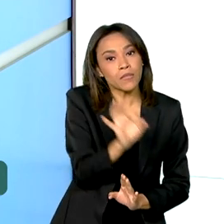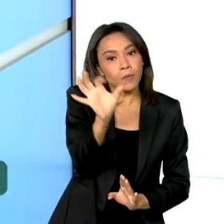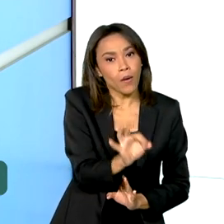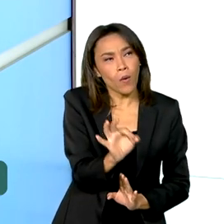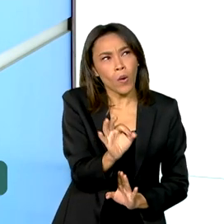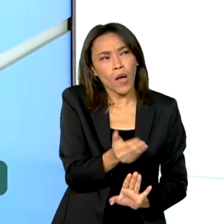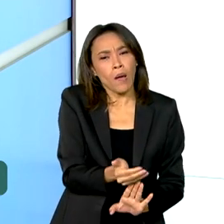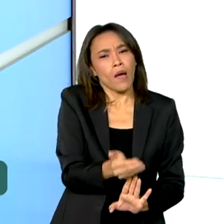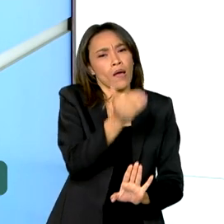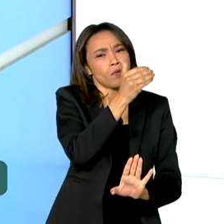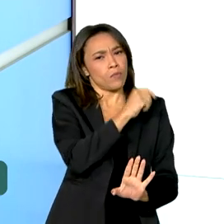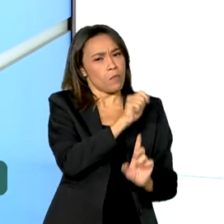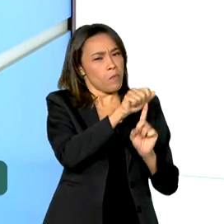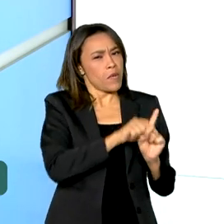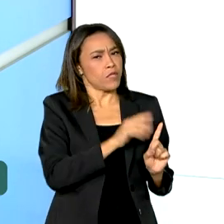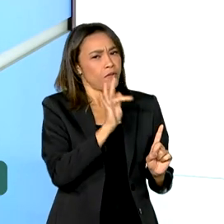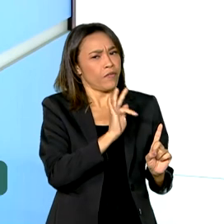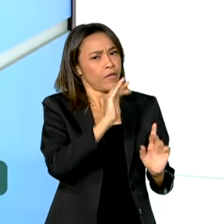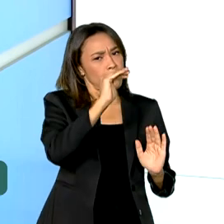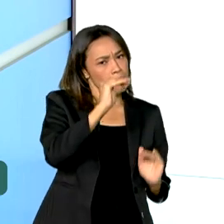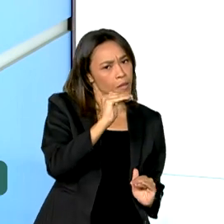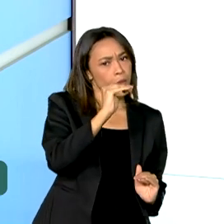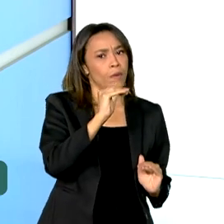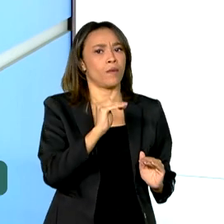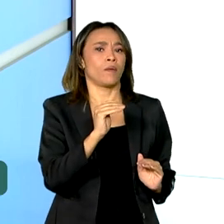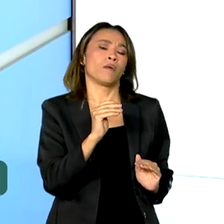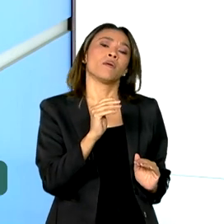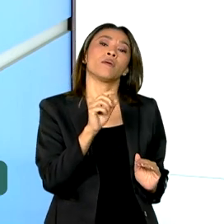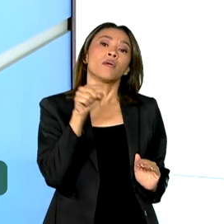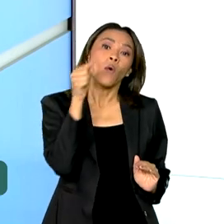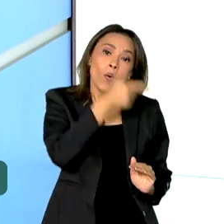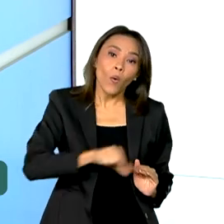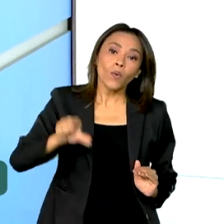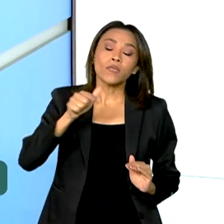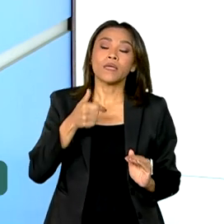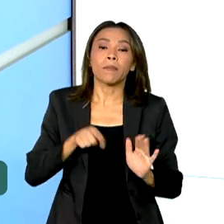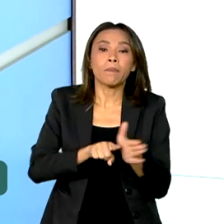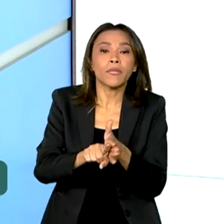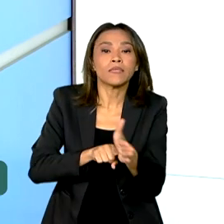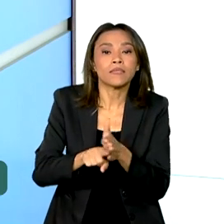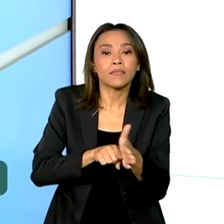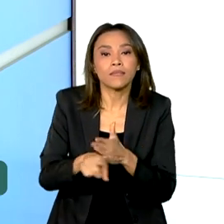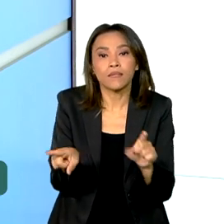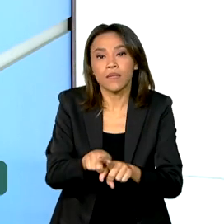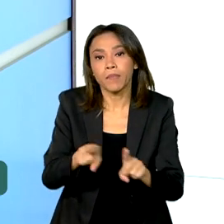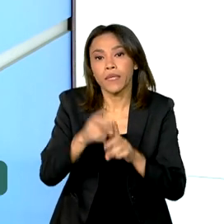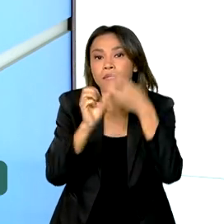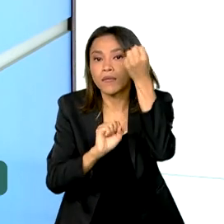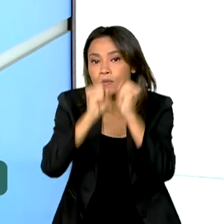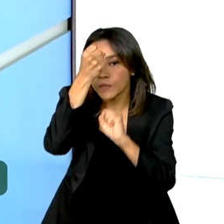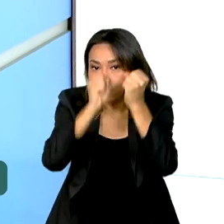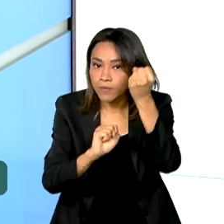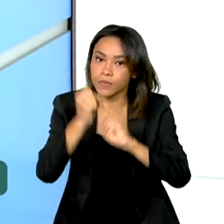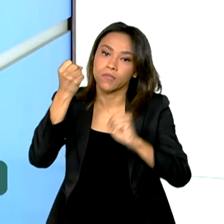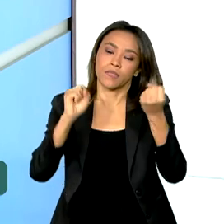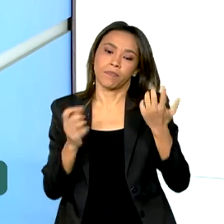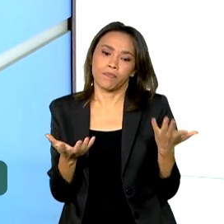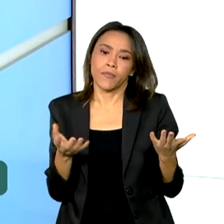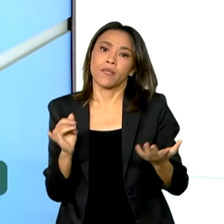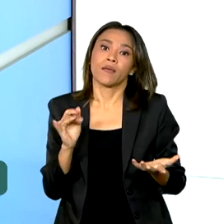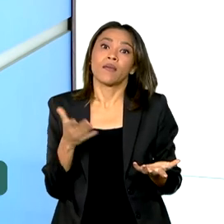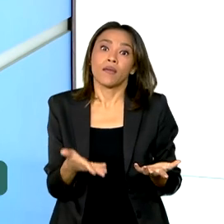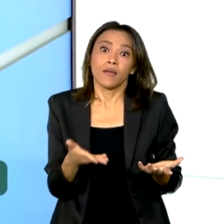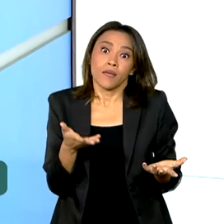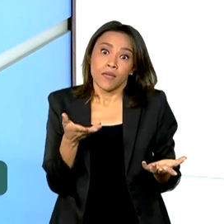fevereiro. O IBGE também divulgou o resultado de uma outra pesquisa, a pesquisa indústria mensal. Roberto, apesar de a produção